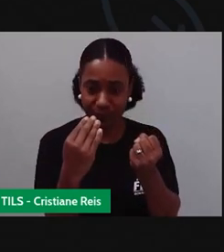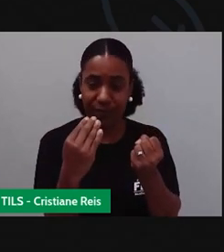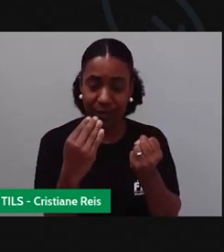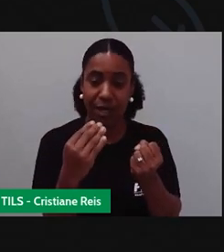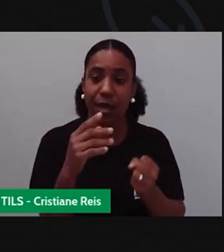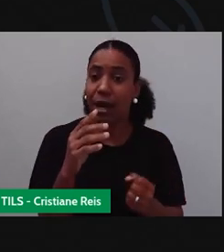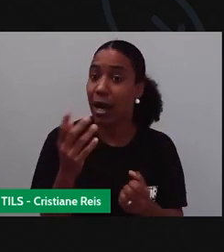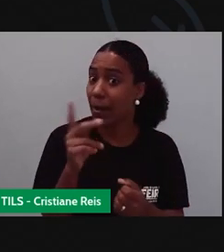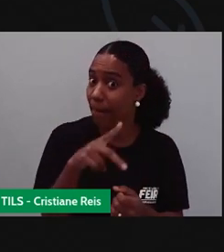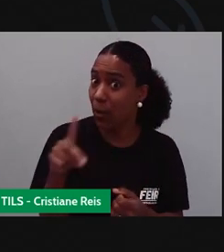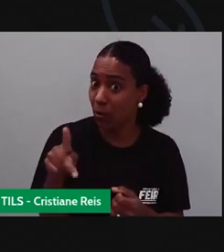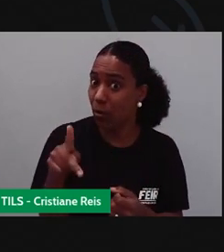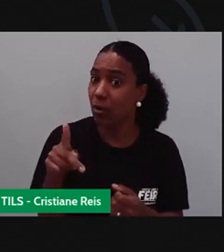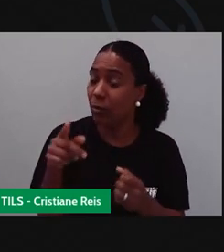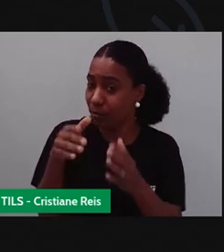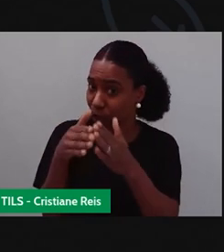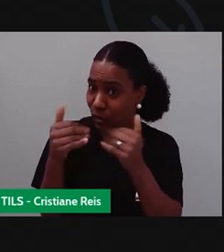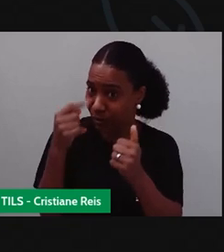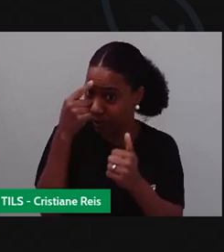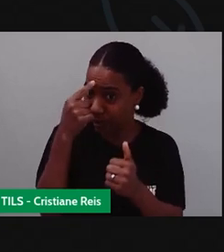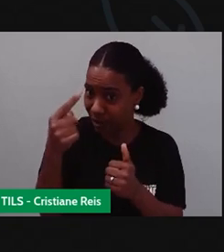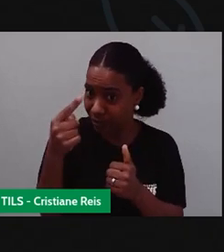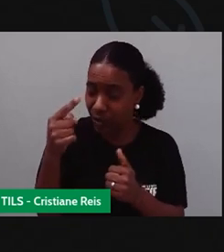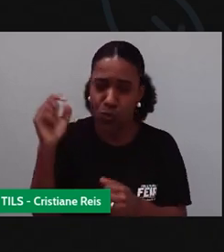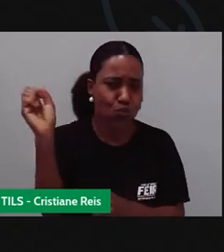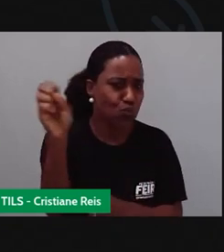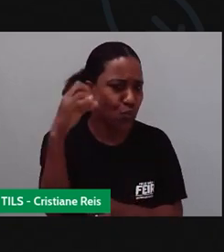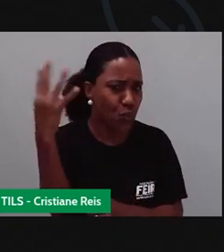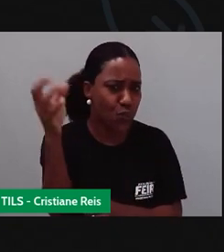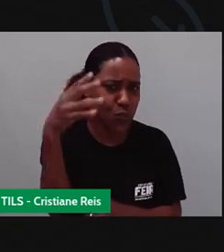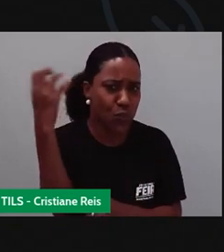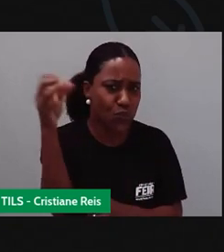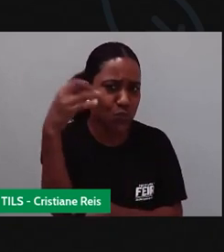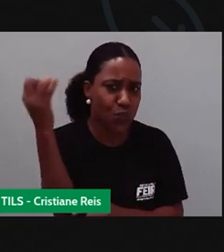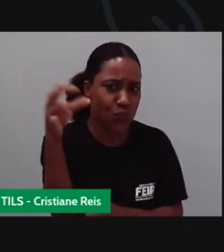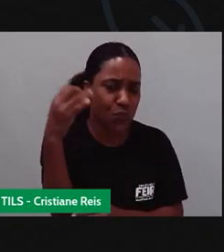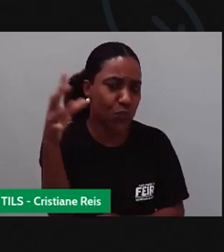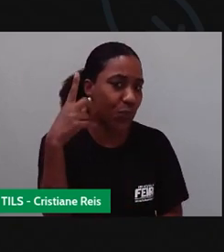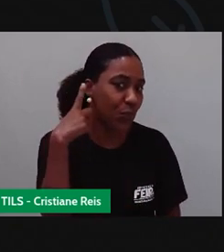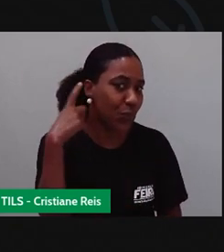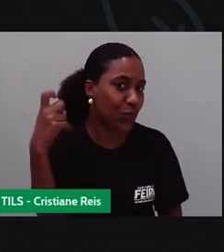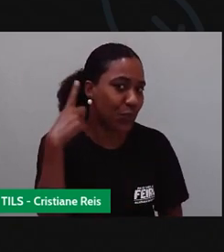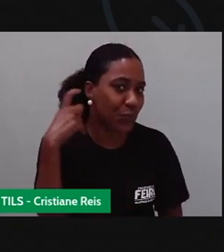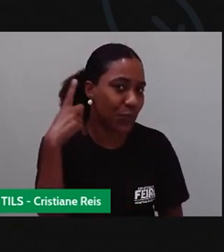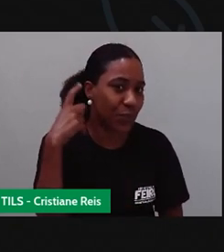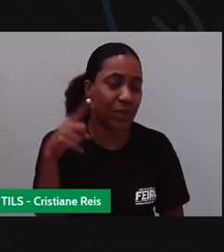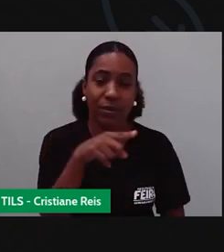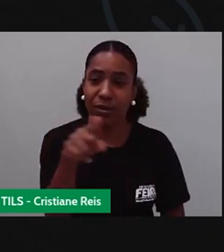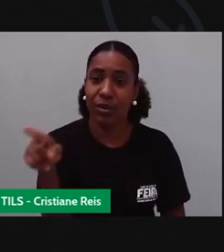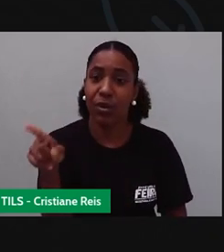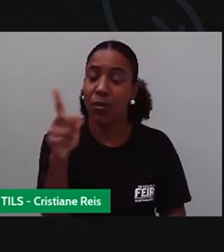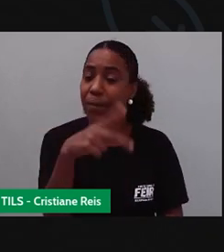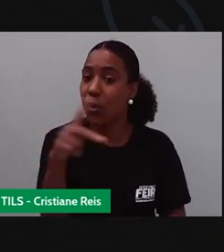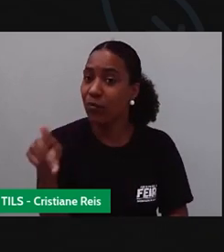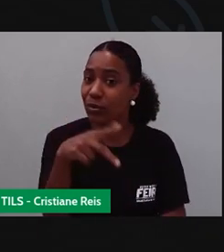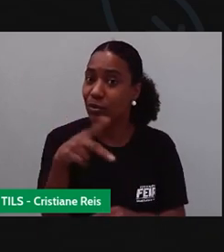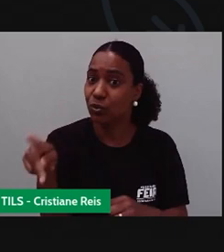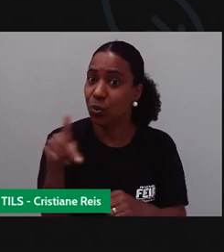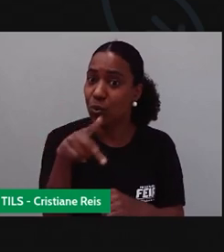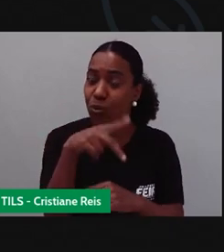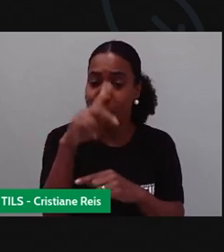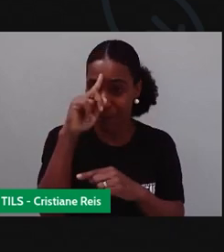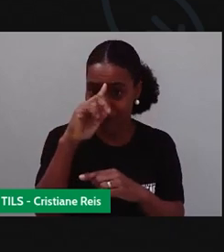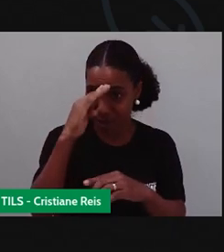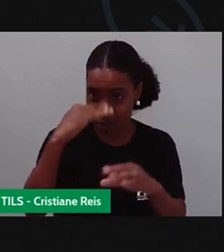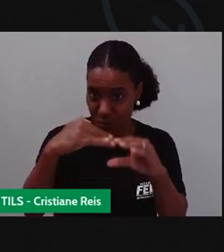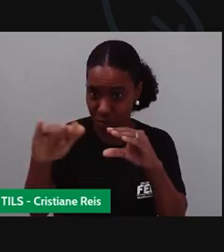faz quando ela tá próximo, né? Tem até um videozinho aí que já tá pros professores de vocês com relação ao barulho